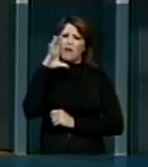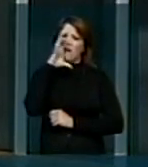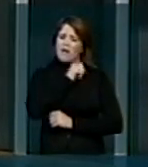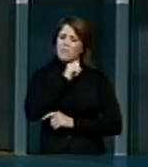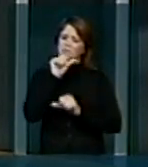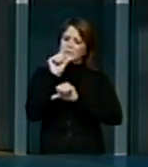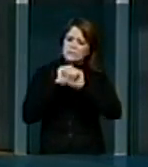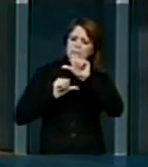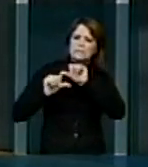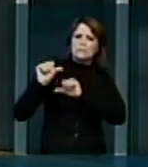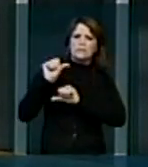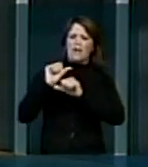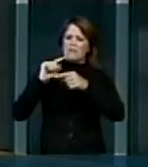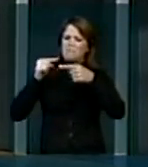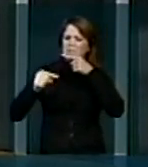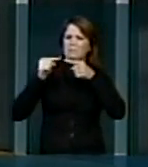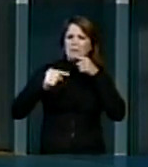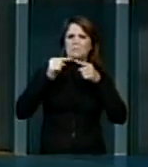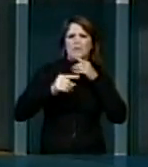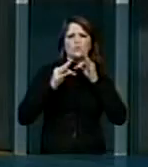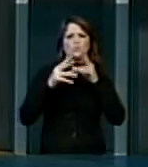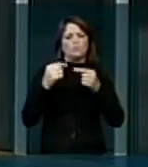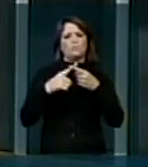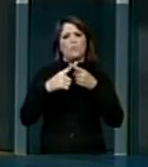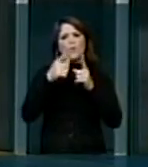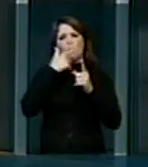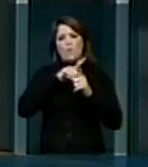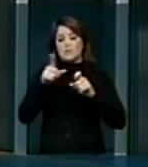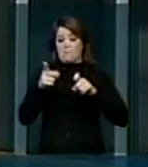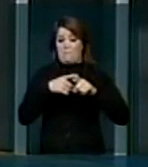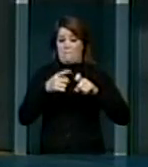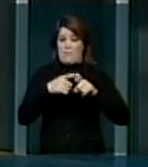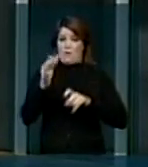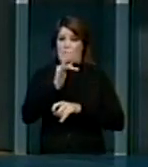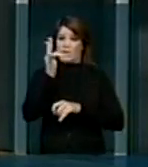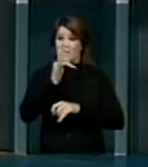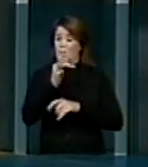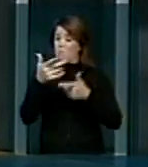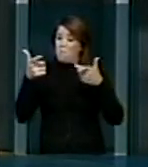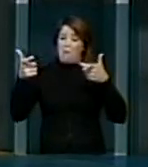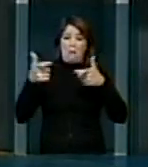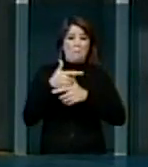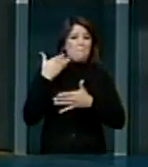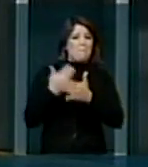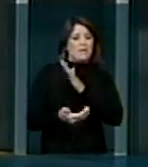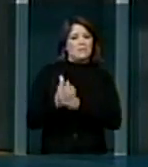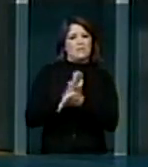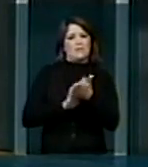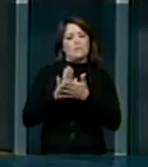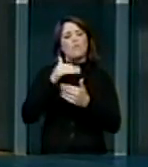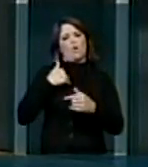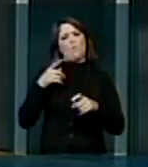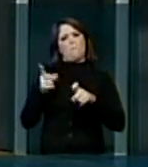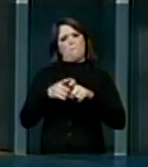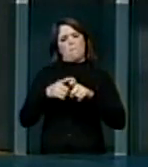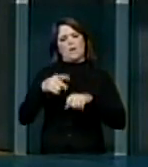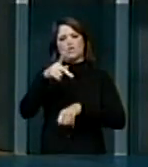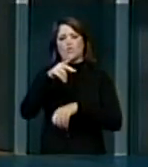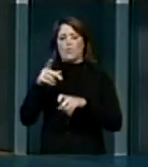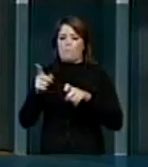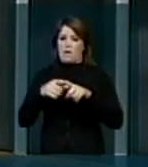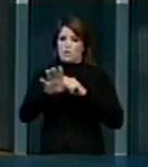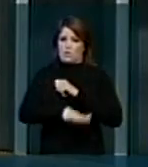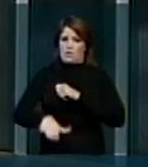corrigida em suas distorções, para que a carreira de médico federal não seja prejudicada. Sou médico pediatra